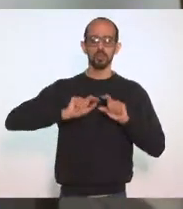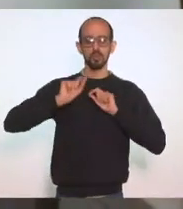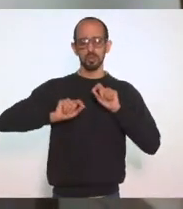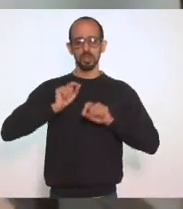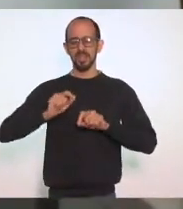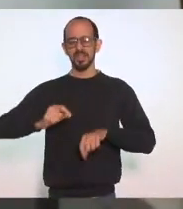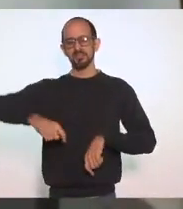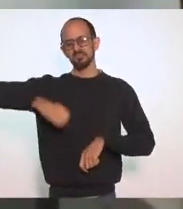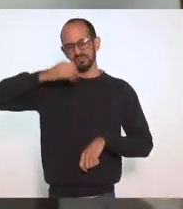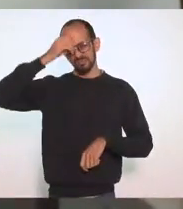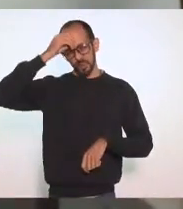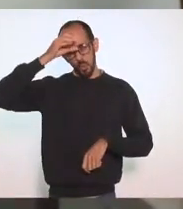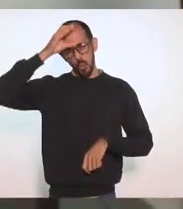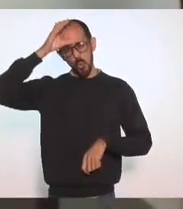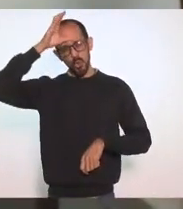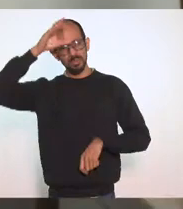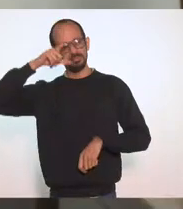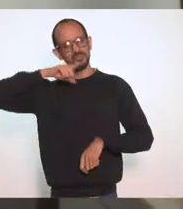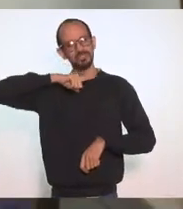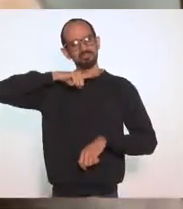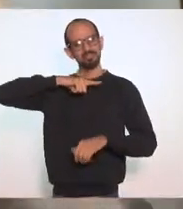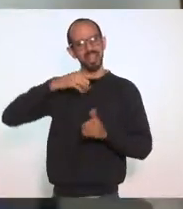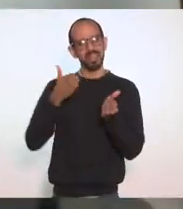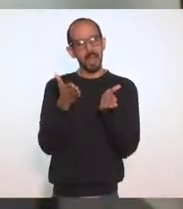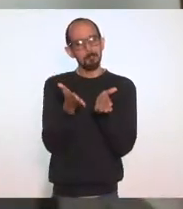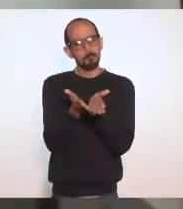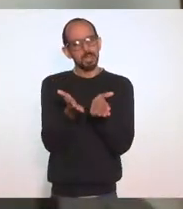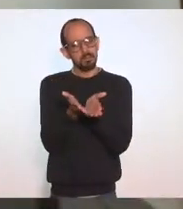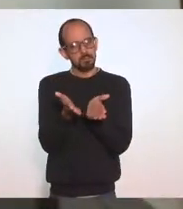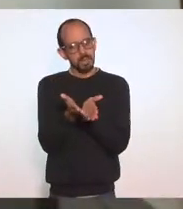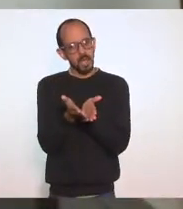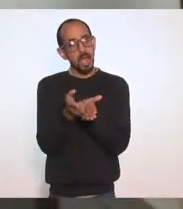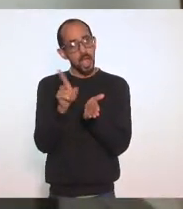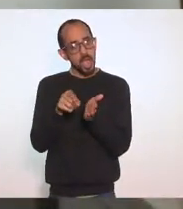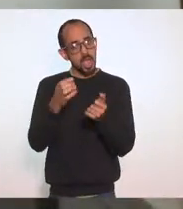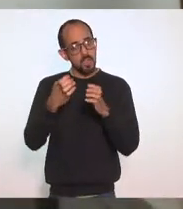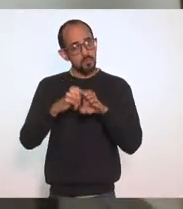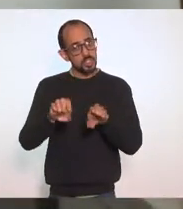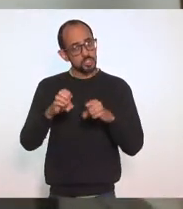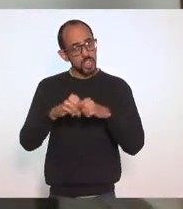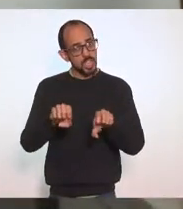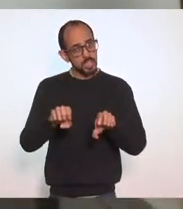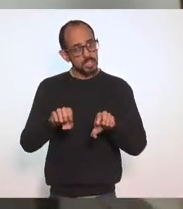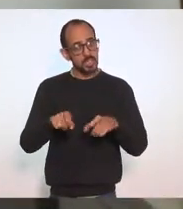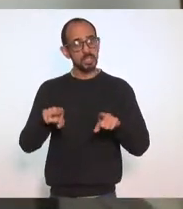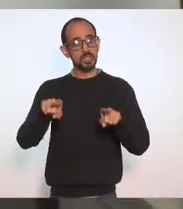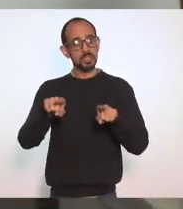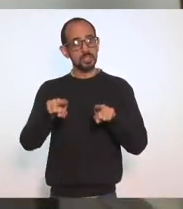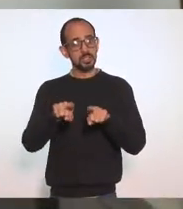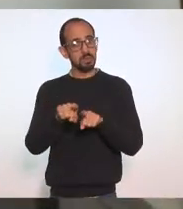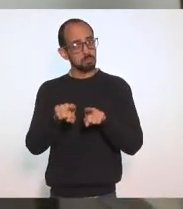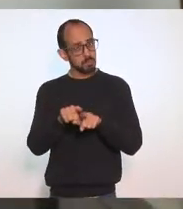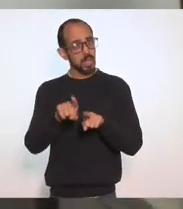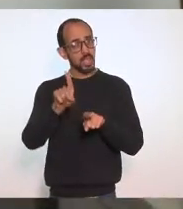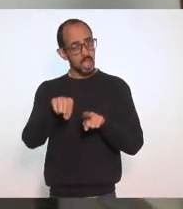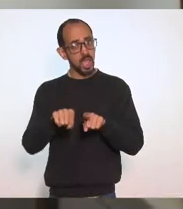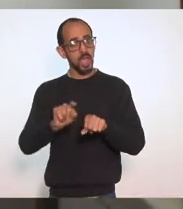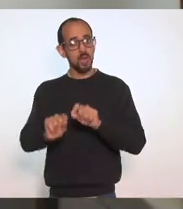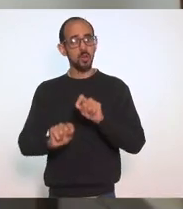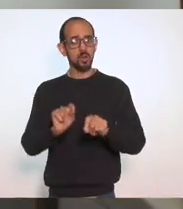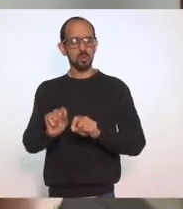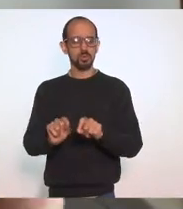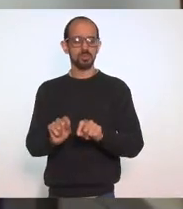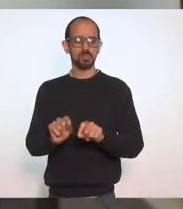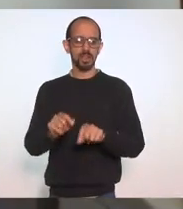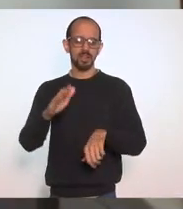conhecedora Profunda Da bíblia É uma evangélica E é Aquilo Que eu acho Mais importante